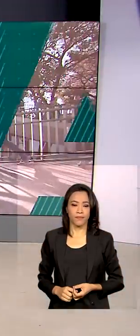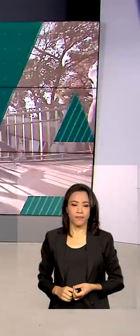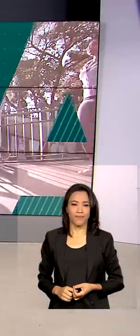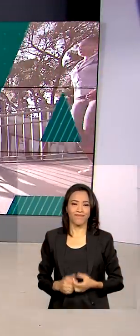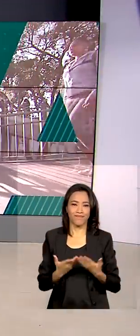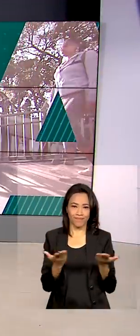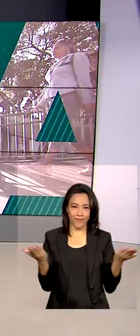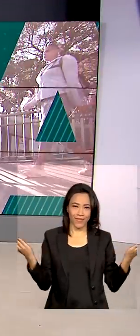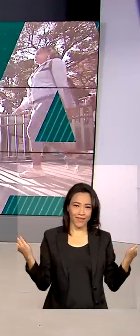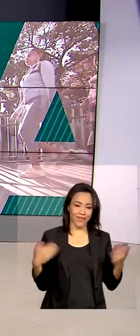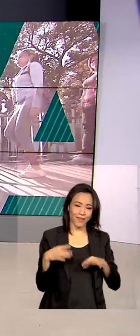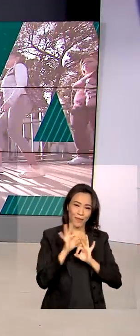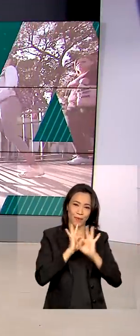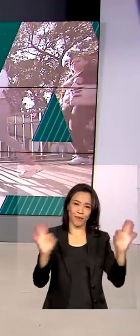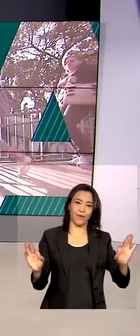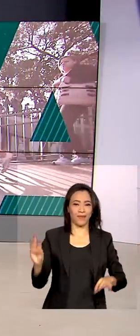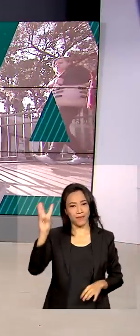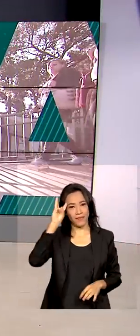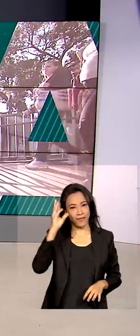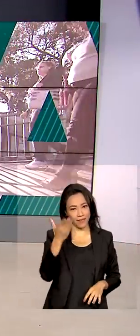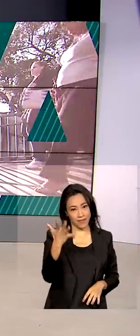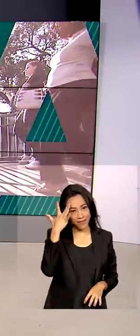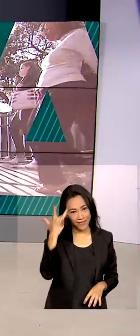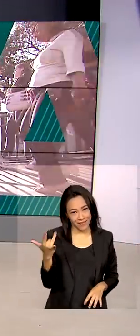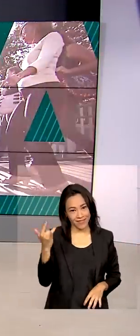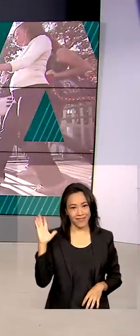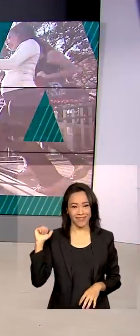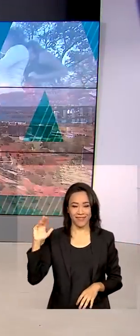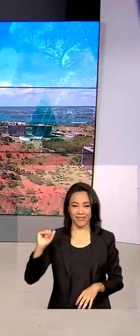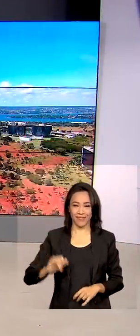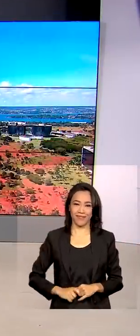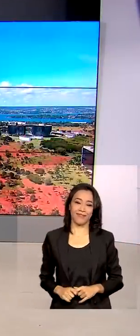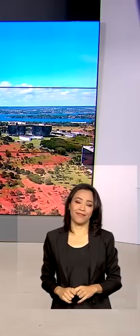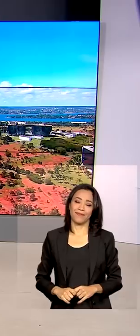É isso, uma ótima terça para você. Até amanhã. Tchau.